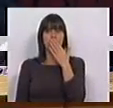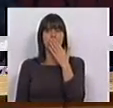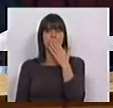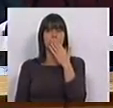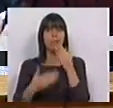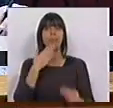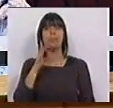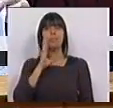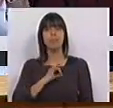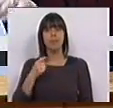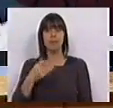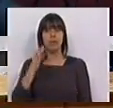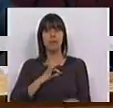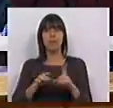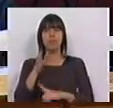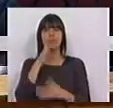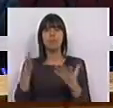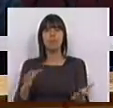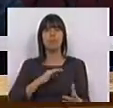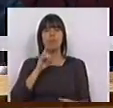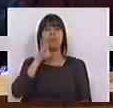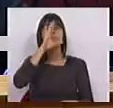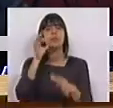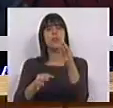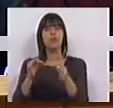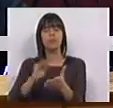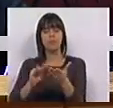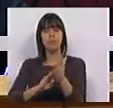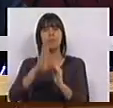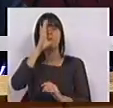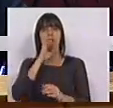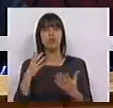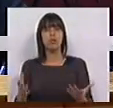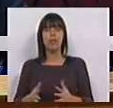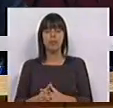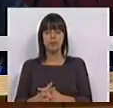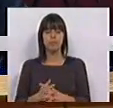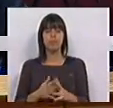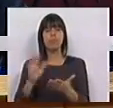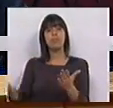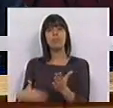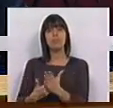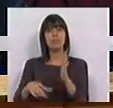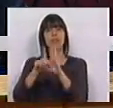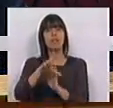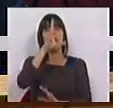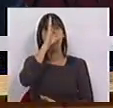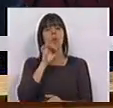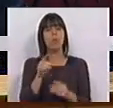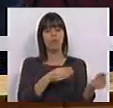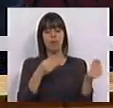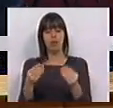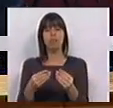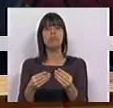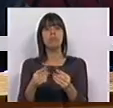Muito obrigado Sr. Presidente, Sr. e Srs. Deputados, Sra. Ministra da Justiça, Sra. Secretaria de Estado. A proposta de lei do Governo